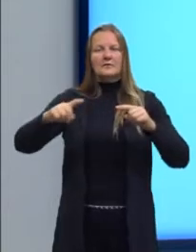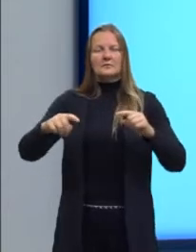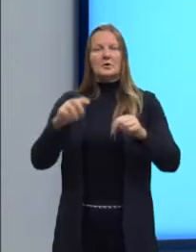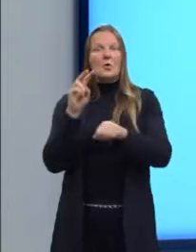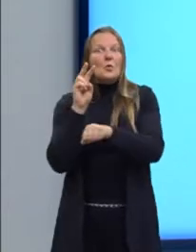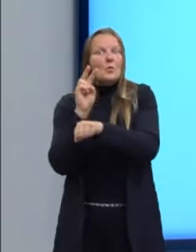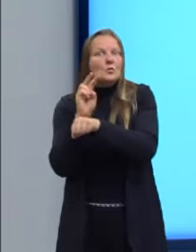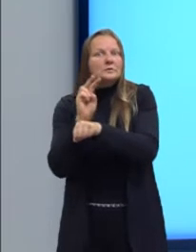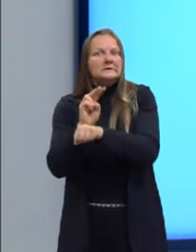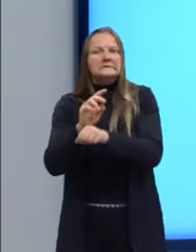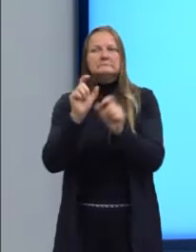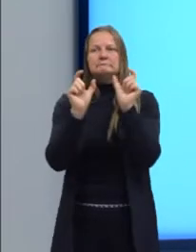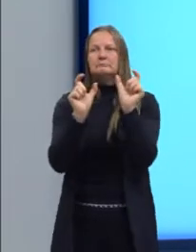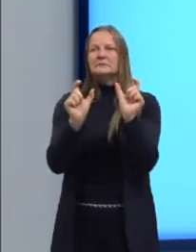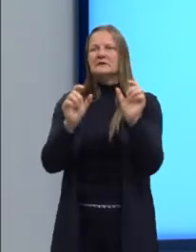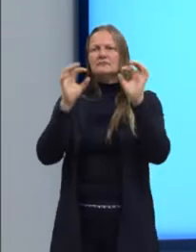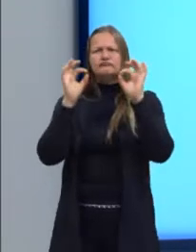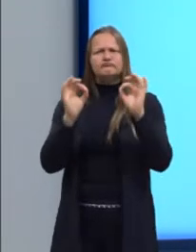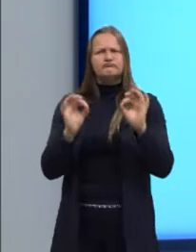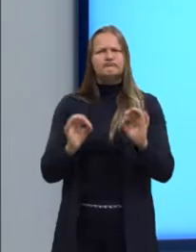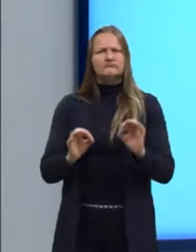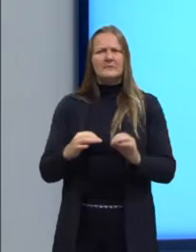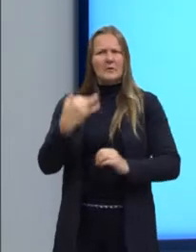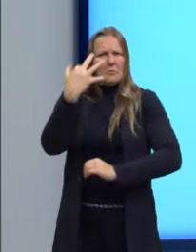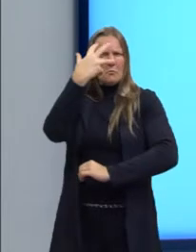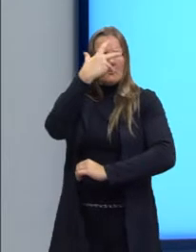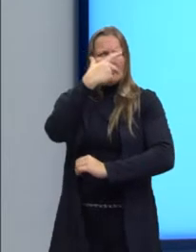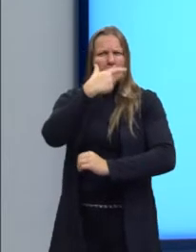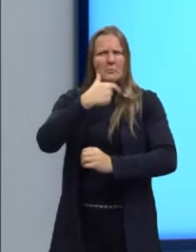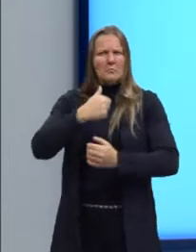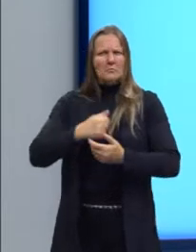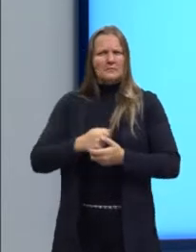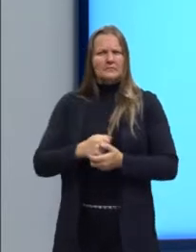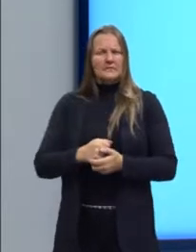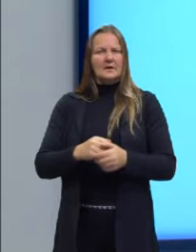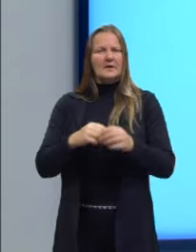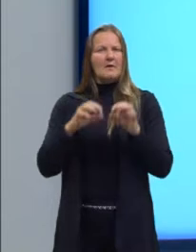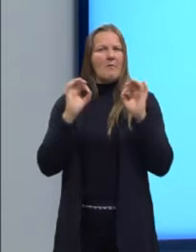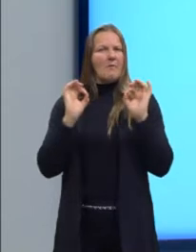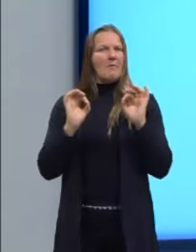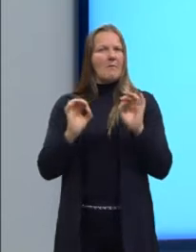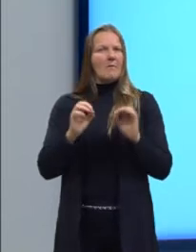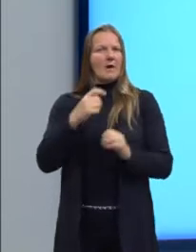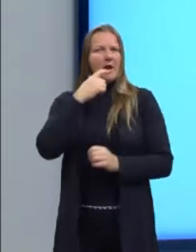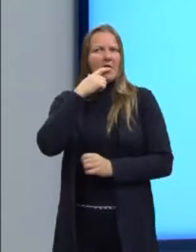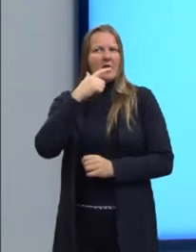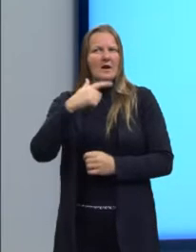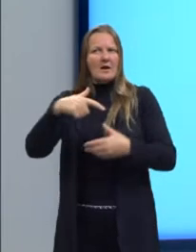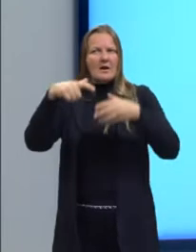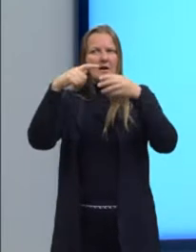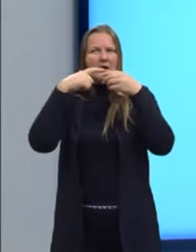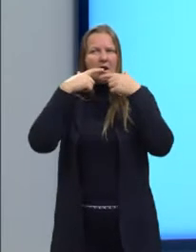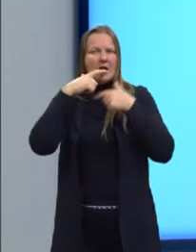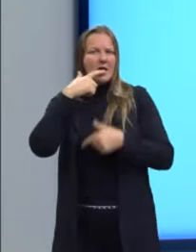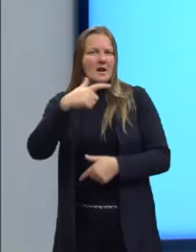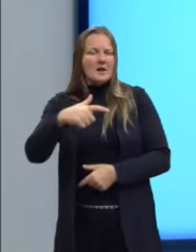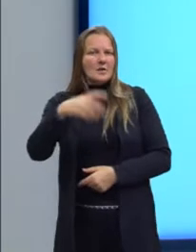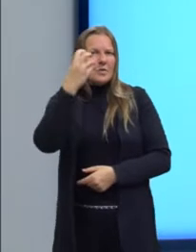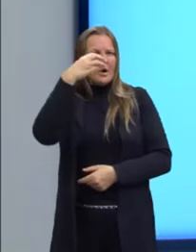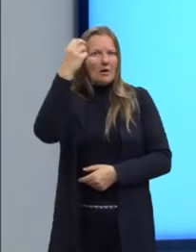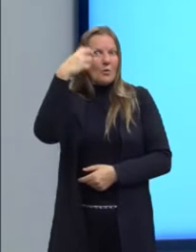das palavras. A língua bonita, não tem gente que fala isso? Ai, fala aquele jeito bonito.